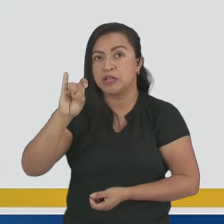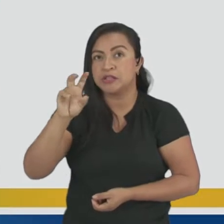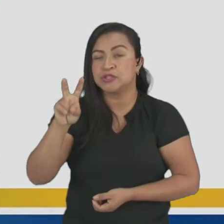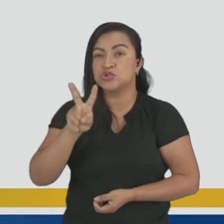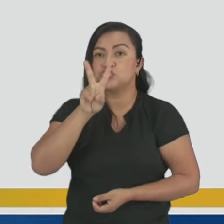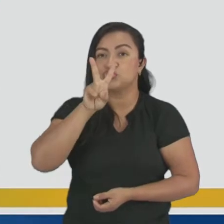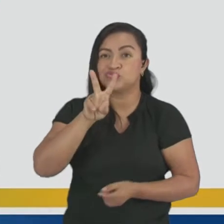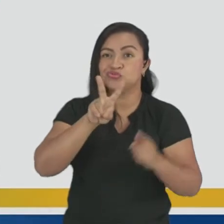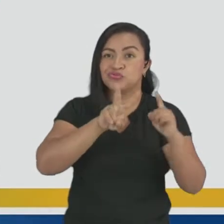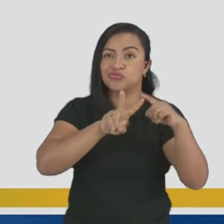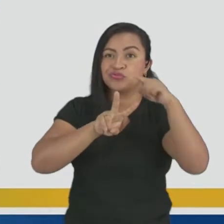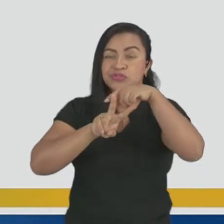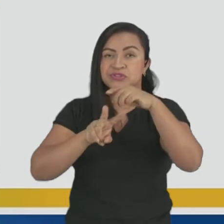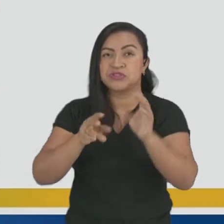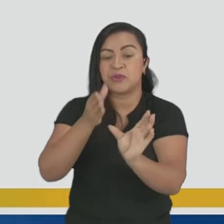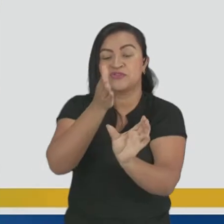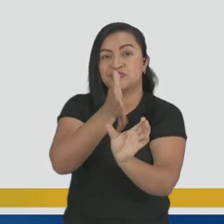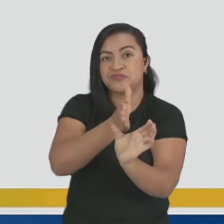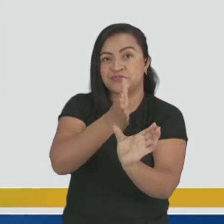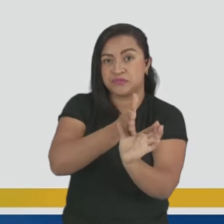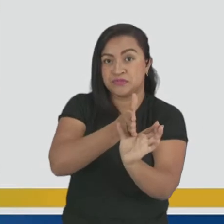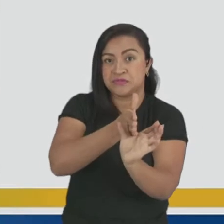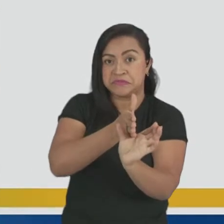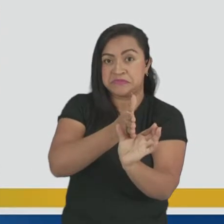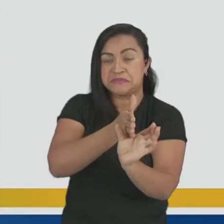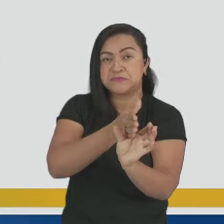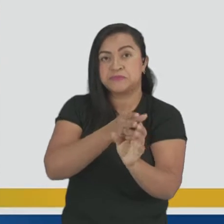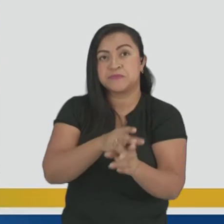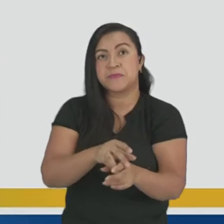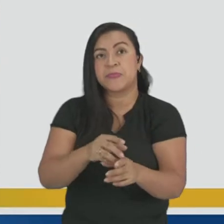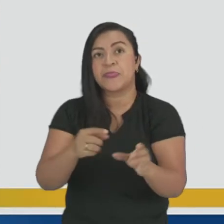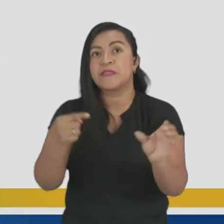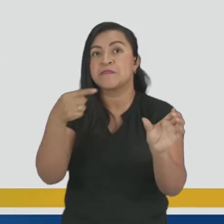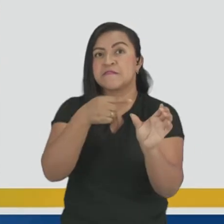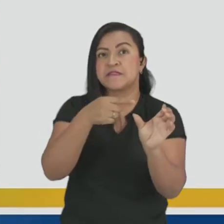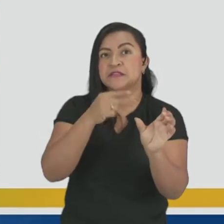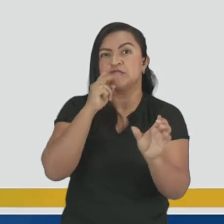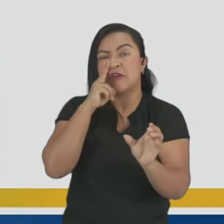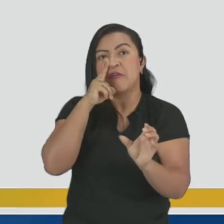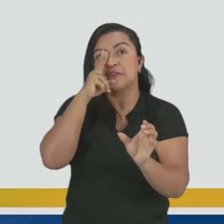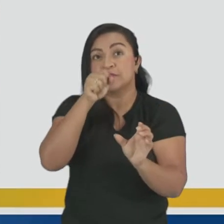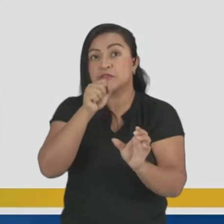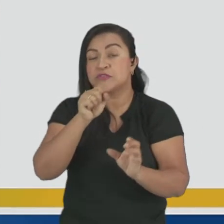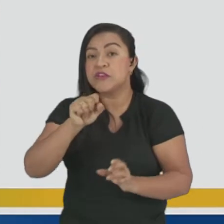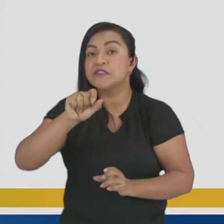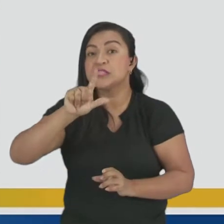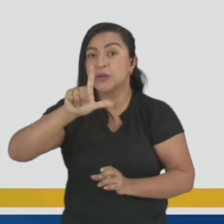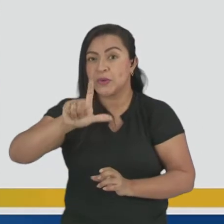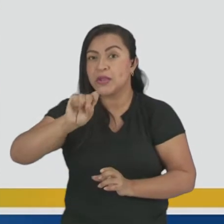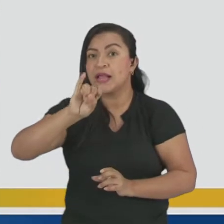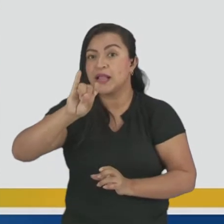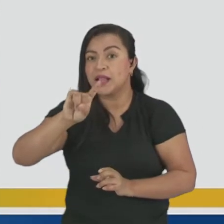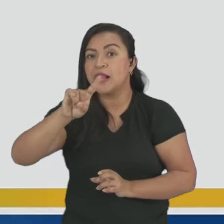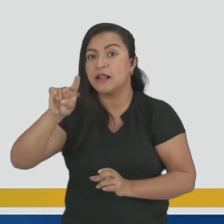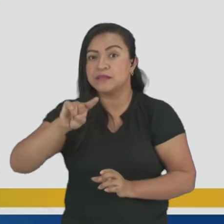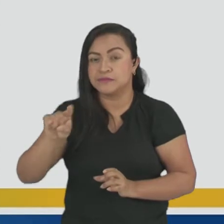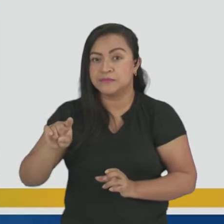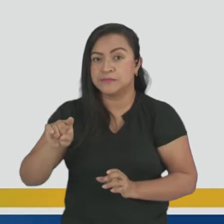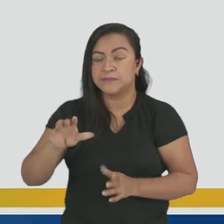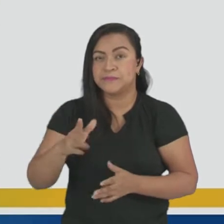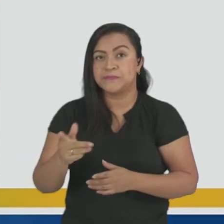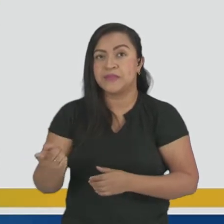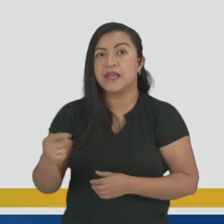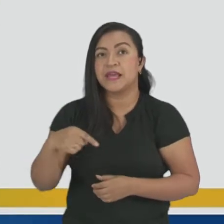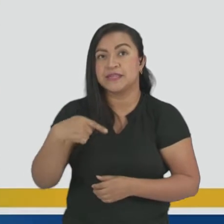sílabes. Essa a divisão silábica. Então, tem a indicação da sílaba mais forte, que no caso aí é o lis. Aí depois